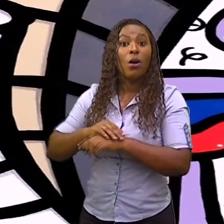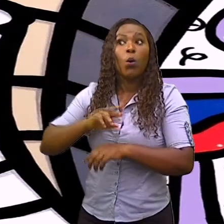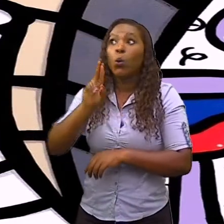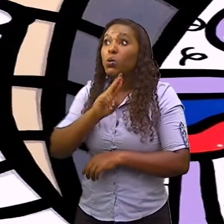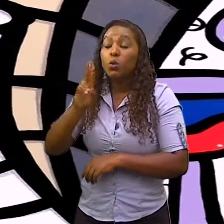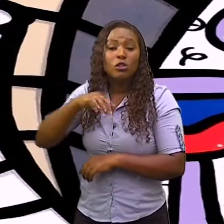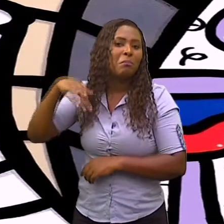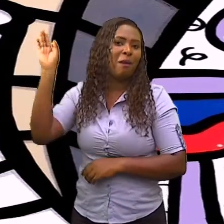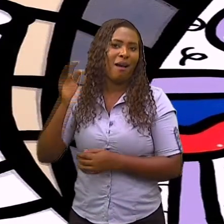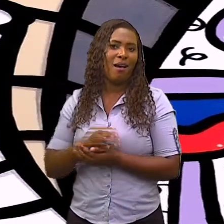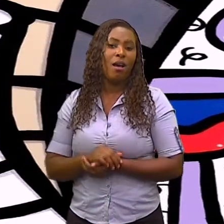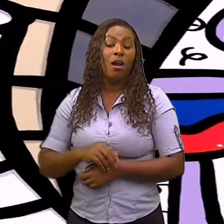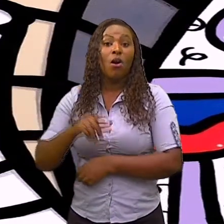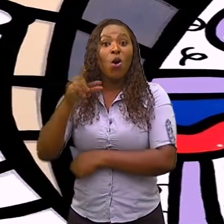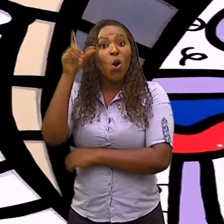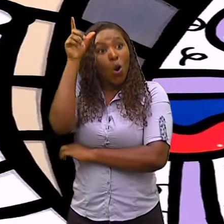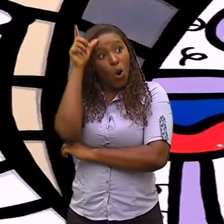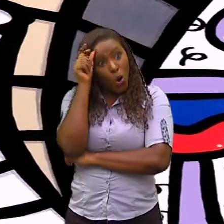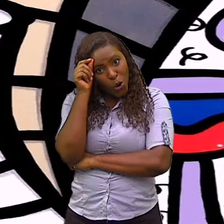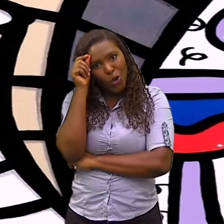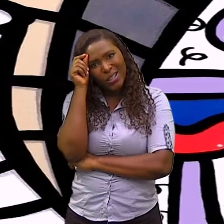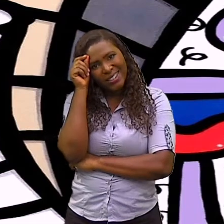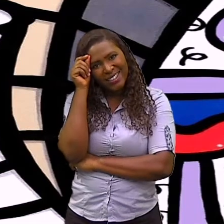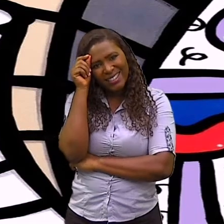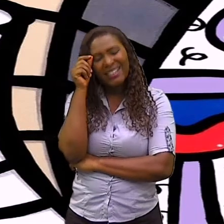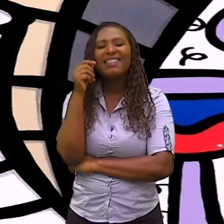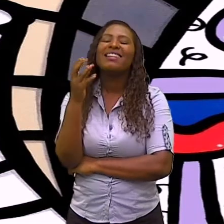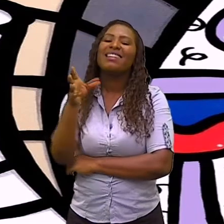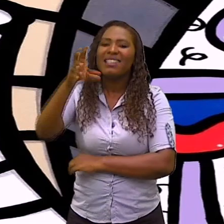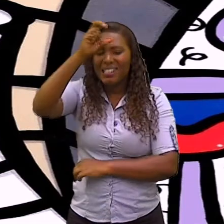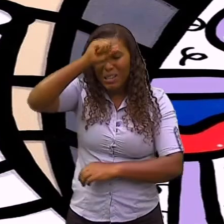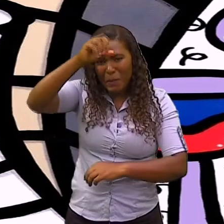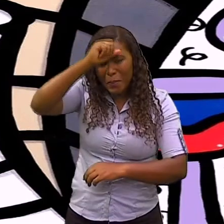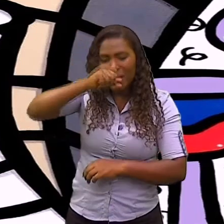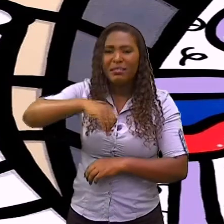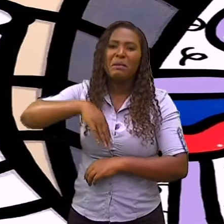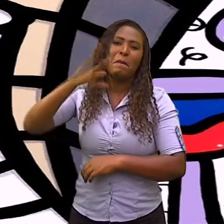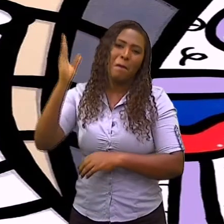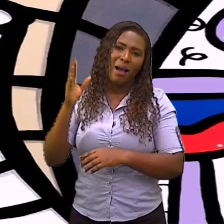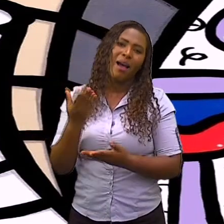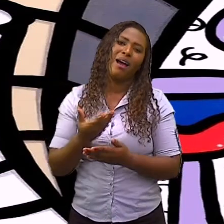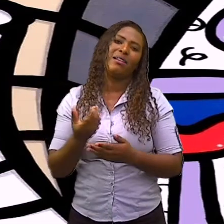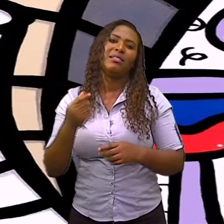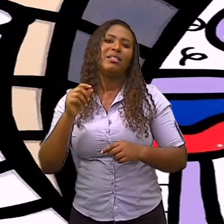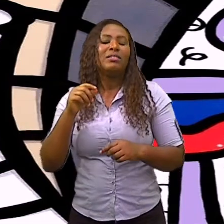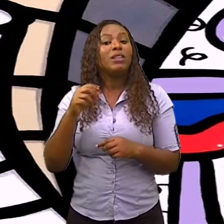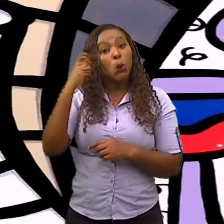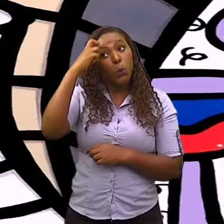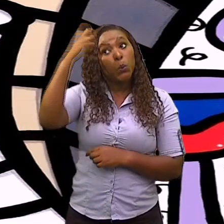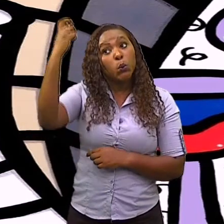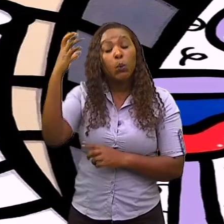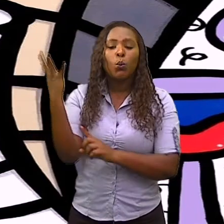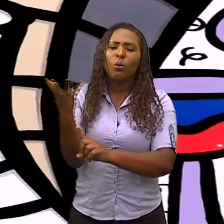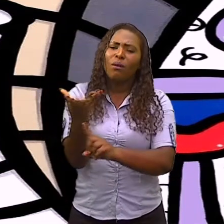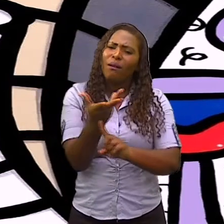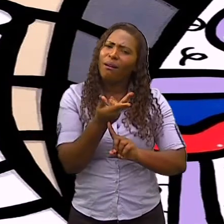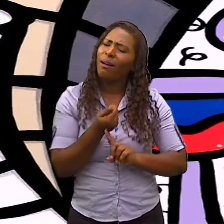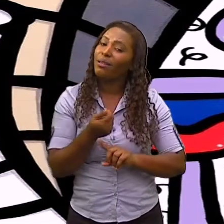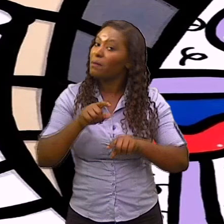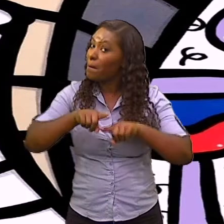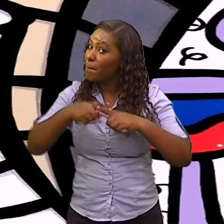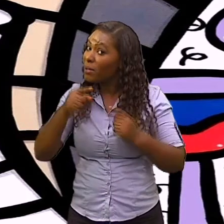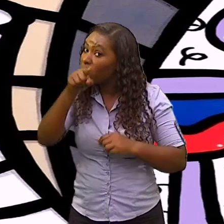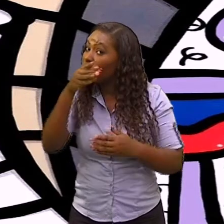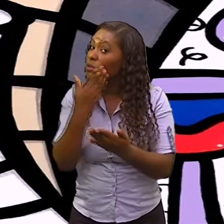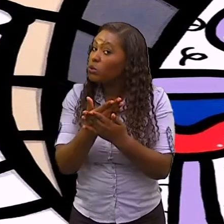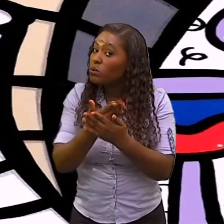Aprendemos um pouco hoje sobre alguns movimentos artísticos. Mas para você se aprofundar um pouco mais